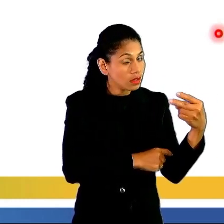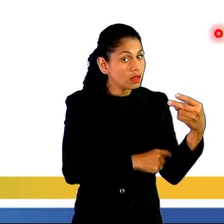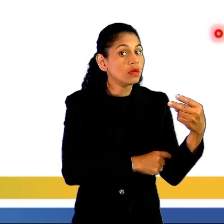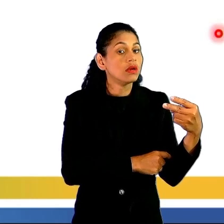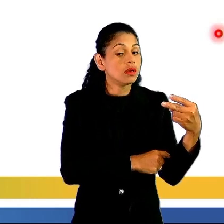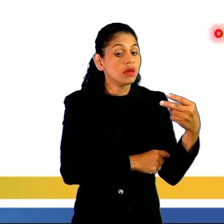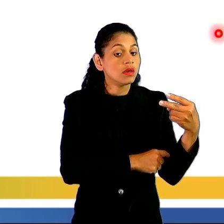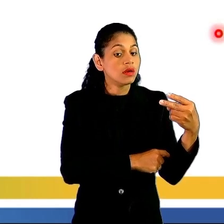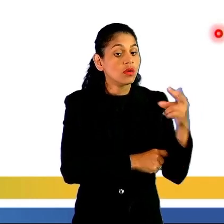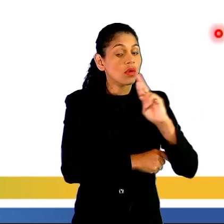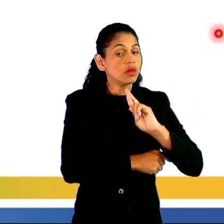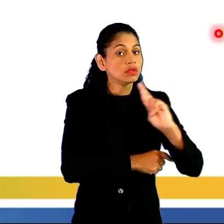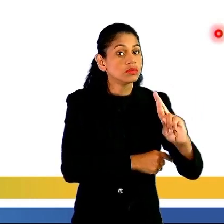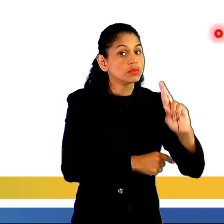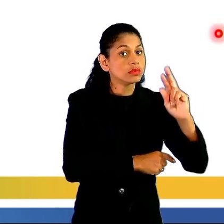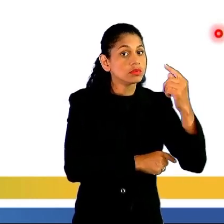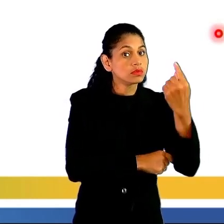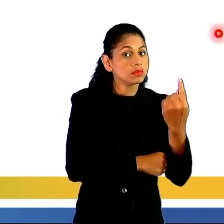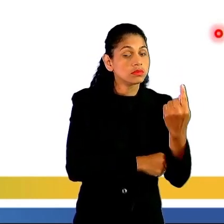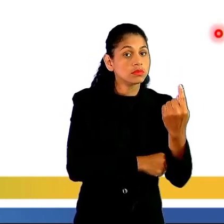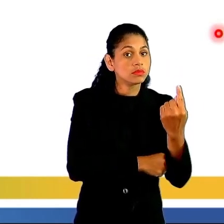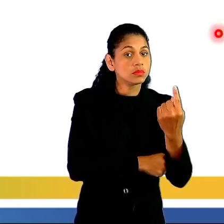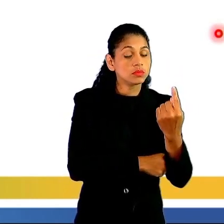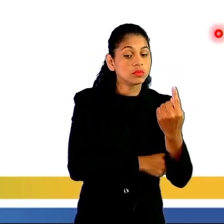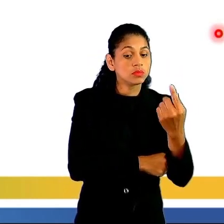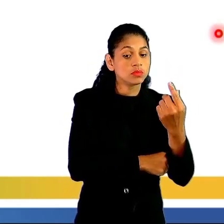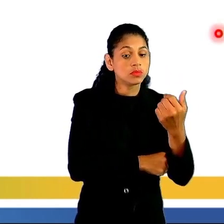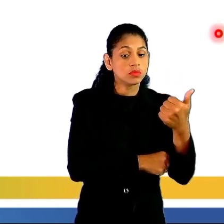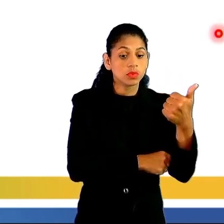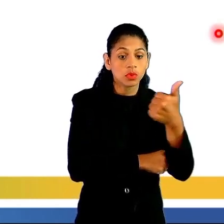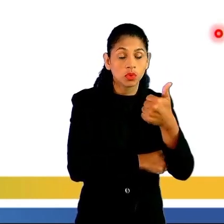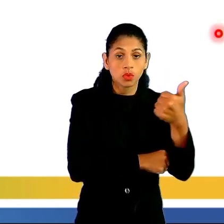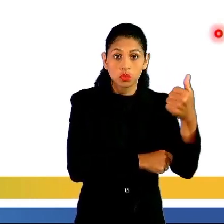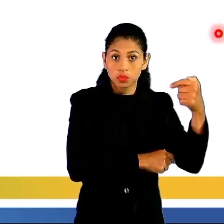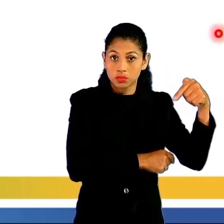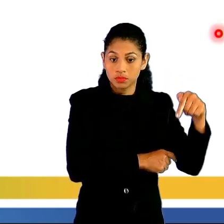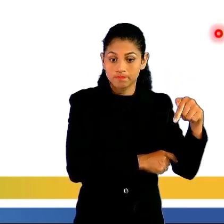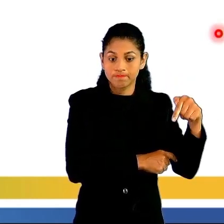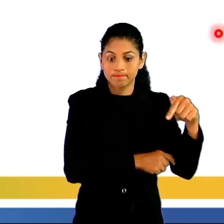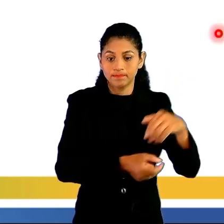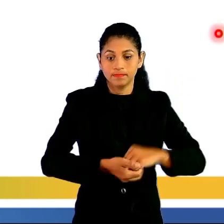O volume do segundo contêiner em metro cúbico fica